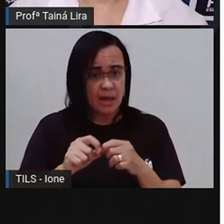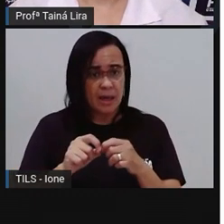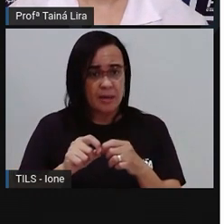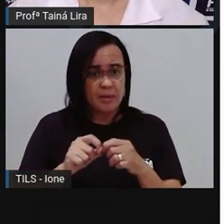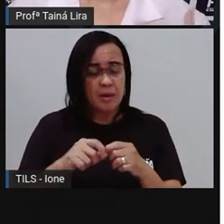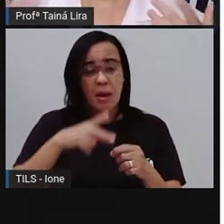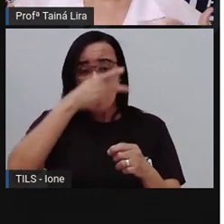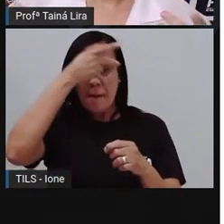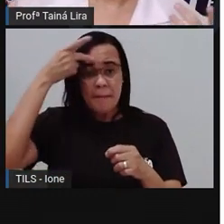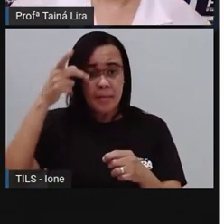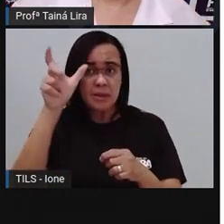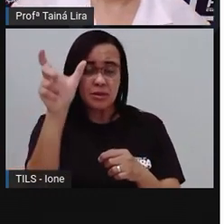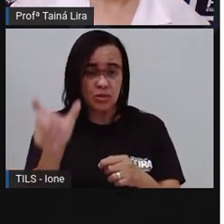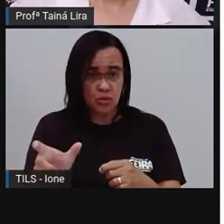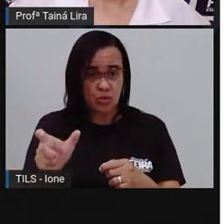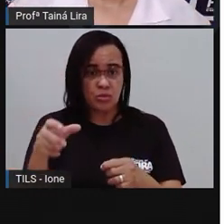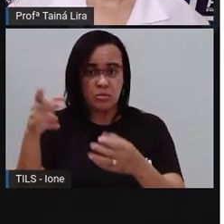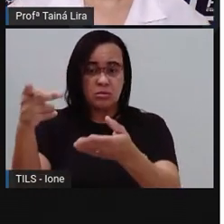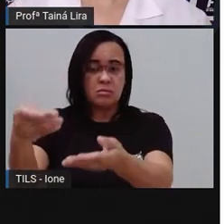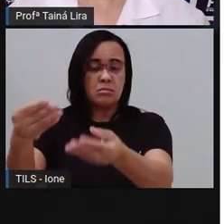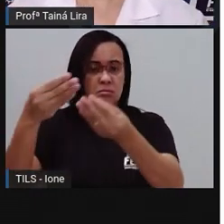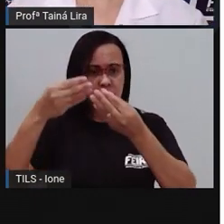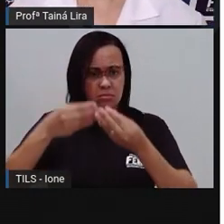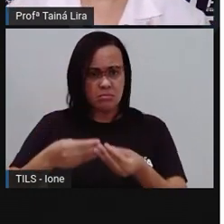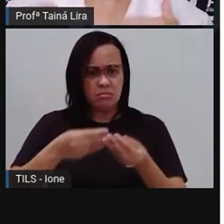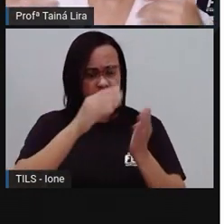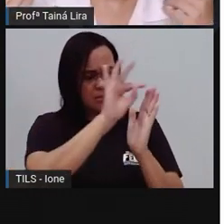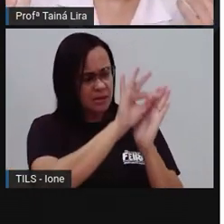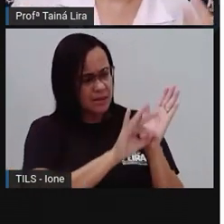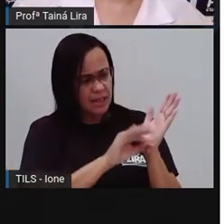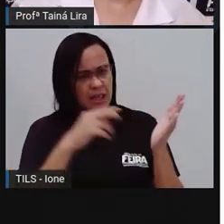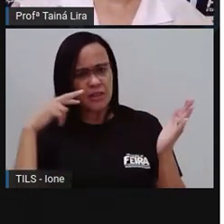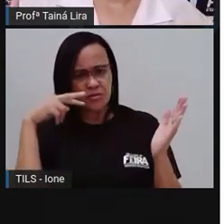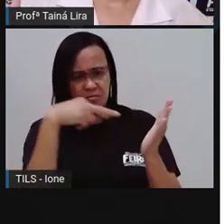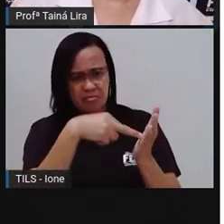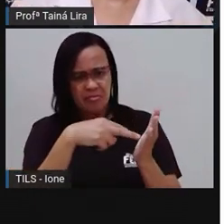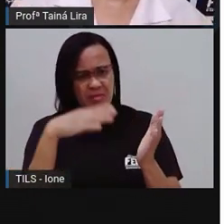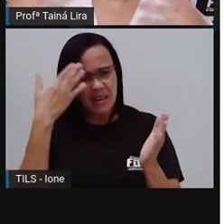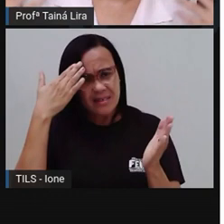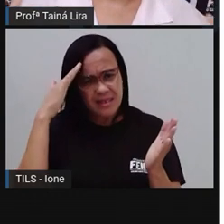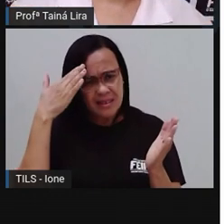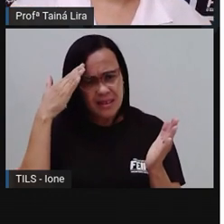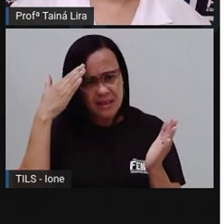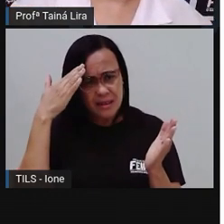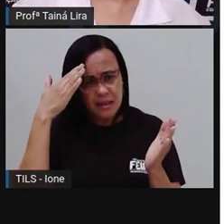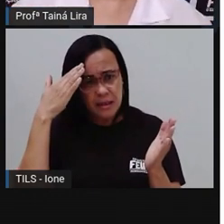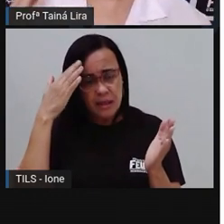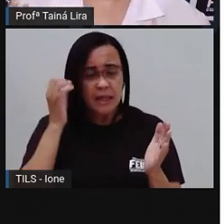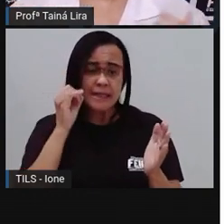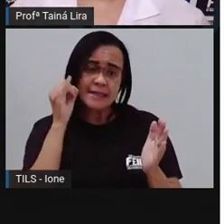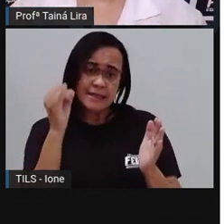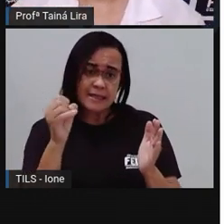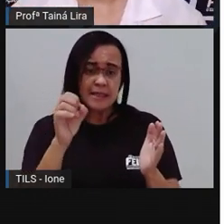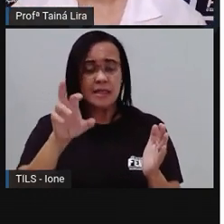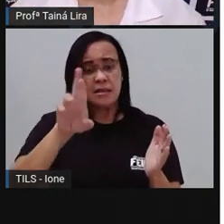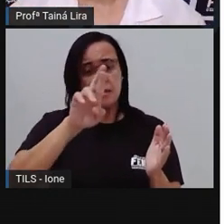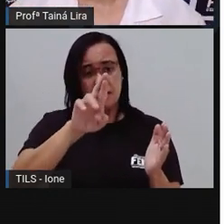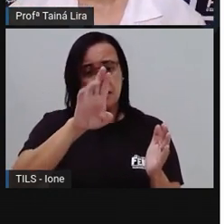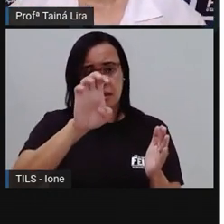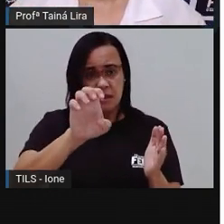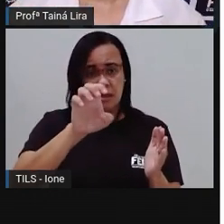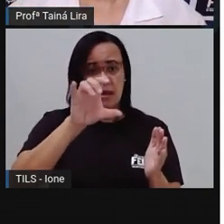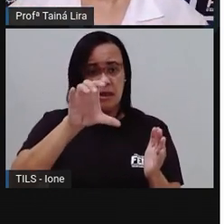texto para ler, será que vai compreender, né, aquela receita ali sem ter o título?